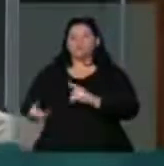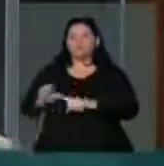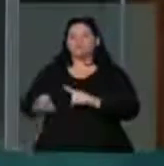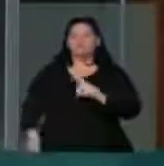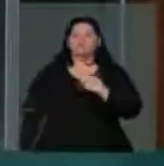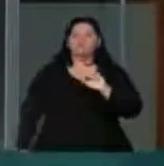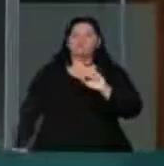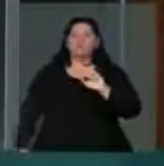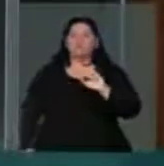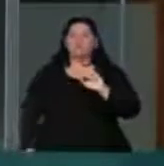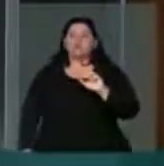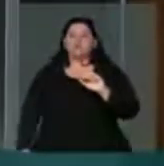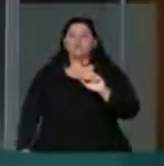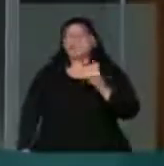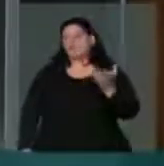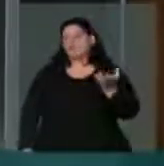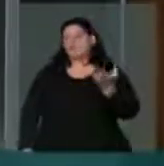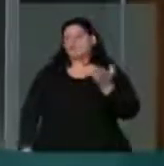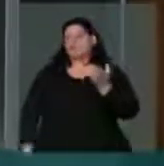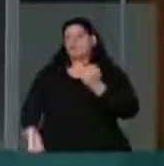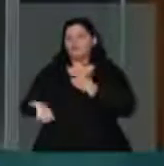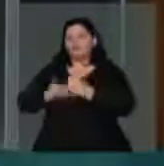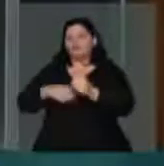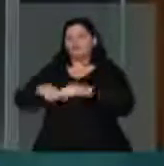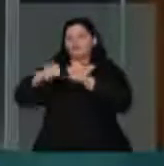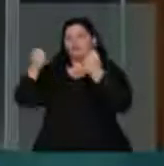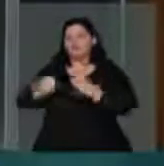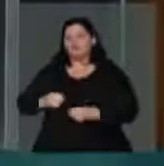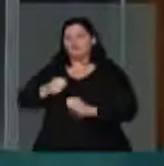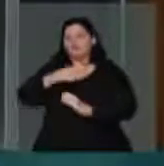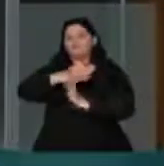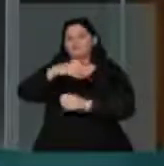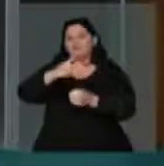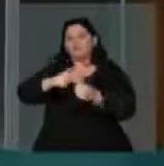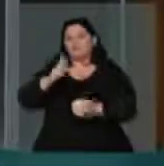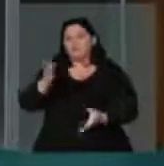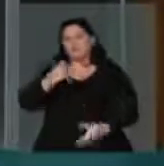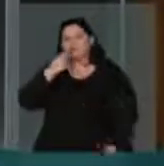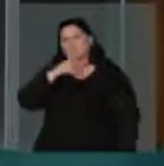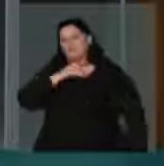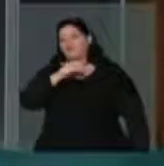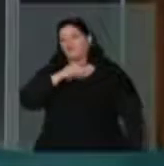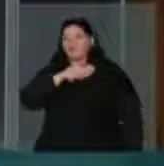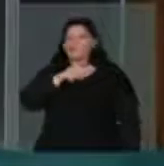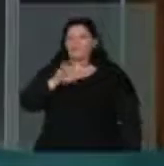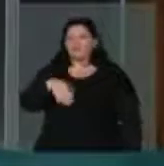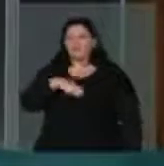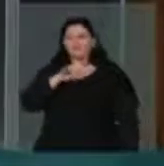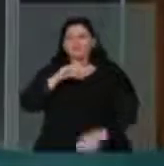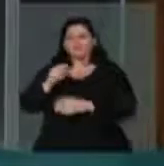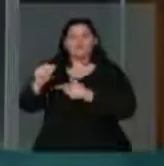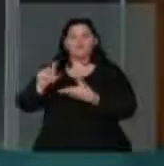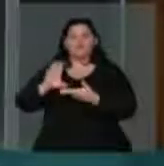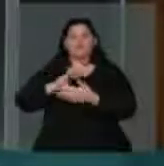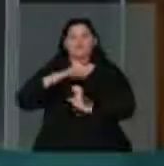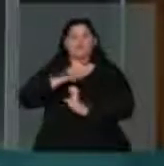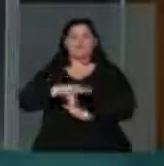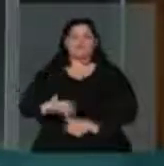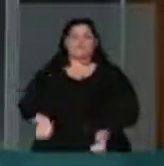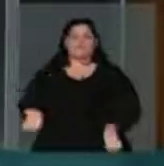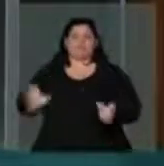quebrou a Petrobras e agora veio falar, condenar o financiamento público de campanha. Mas a verdade é que a casa começou a cair.